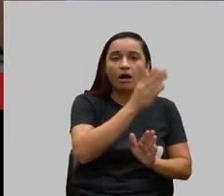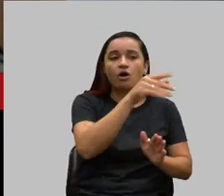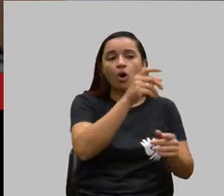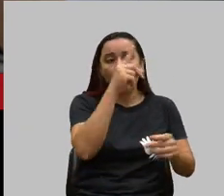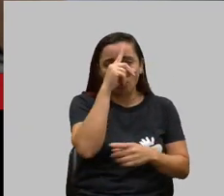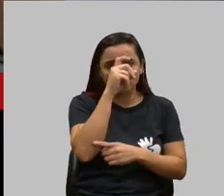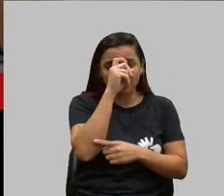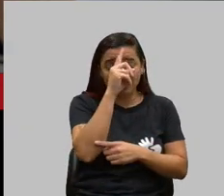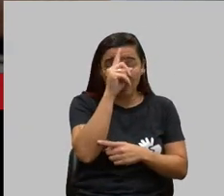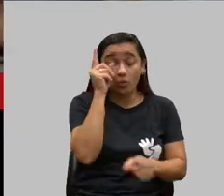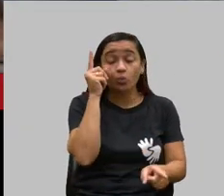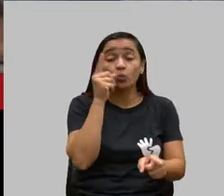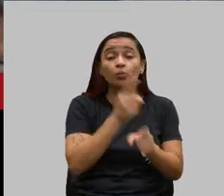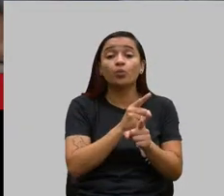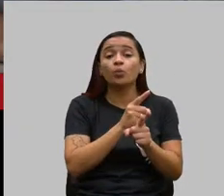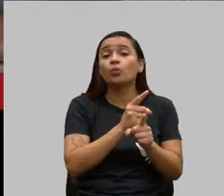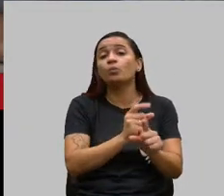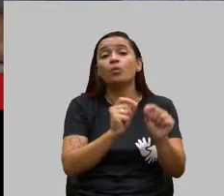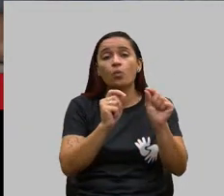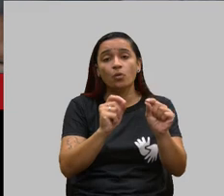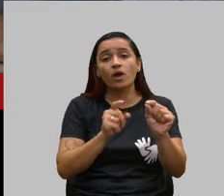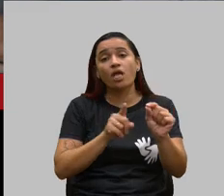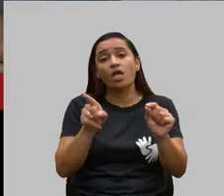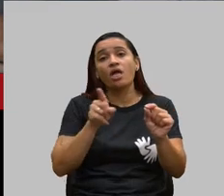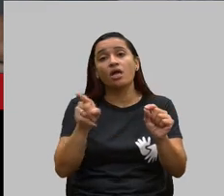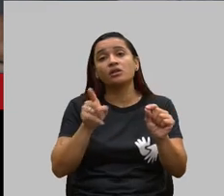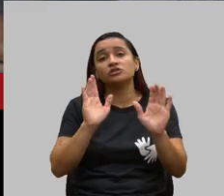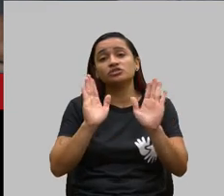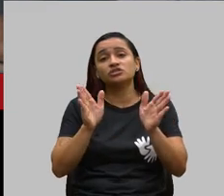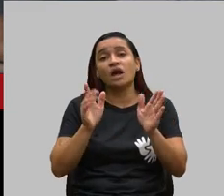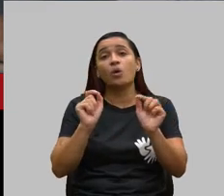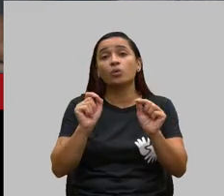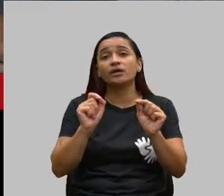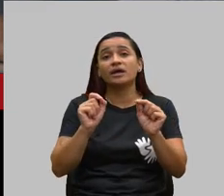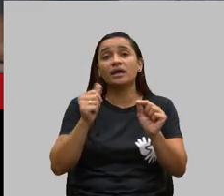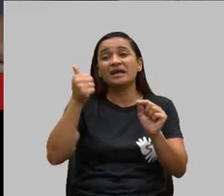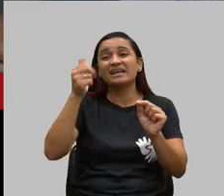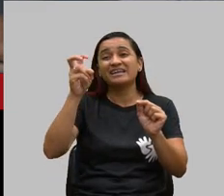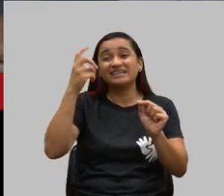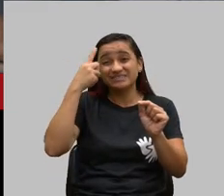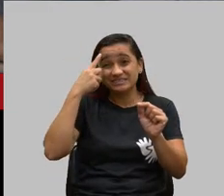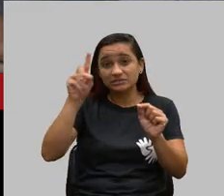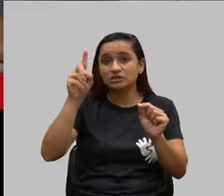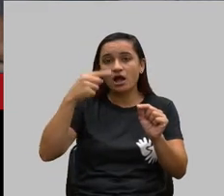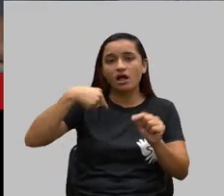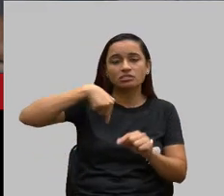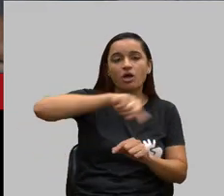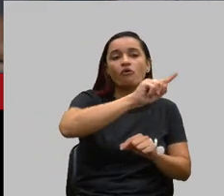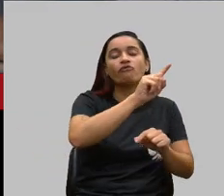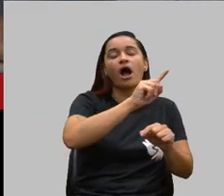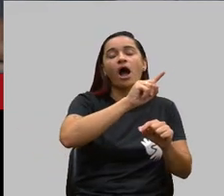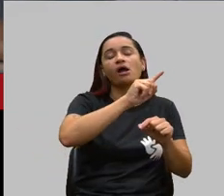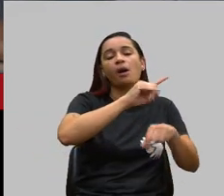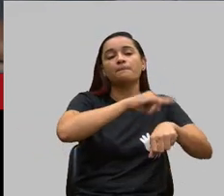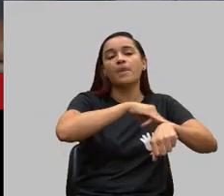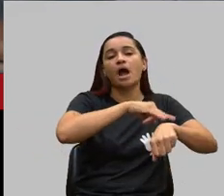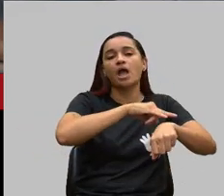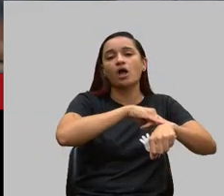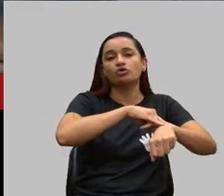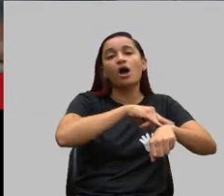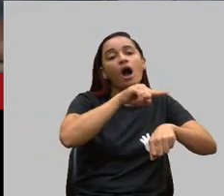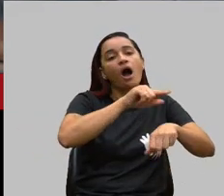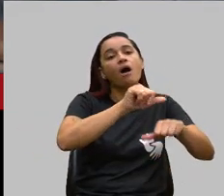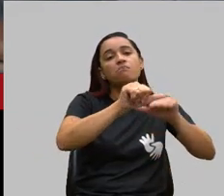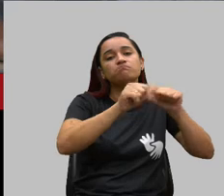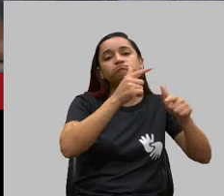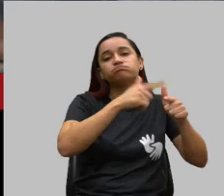aí descobrimos que ele estava sem o banheiro há 15 dias. E foi um dos problemas que desencadeou.